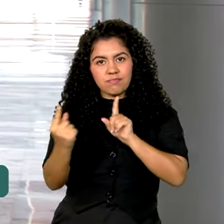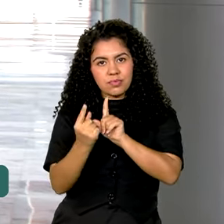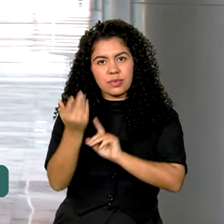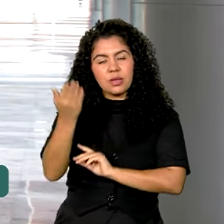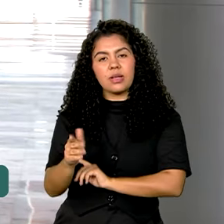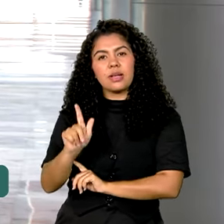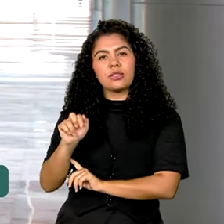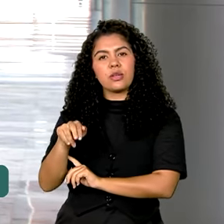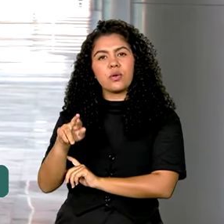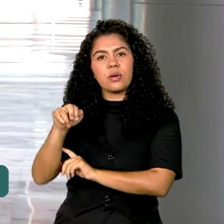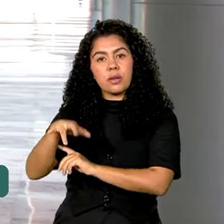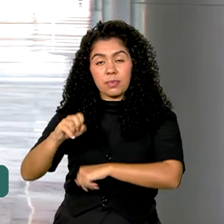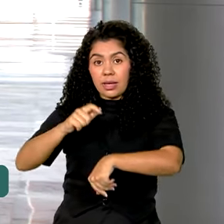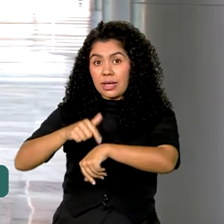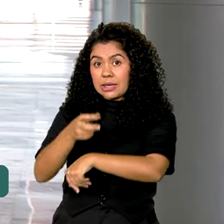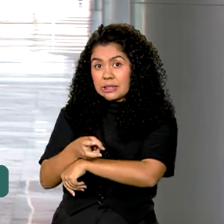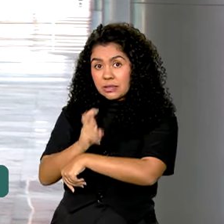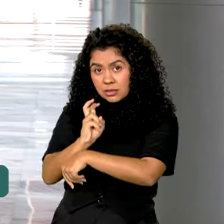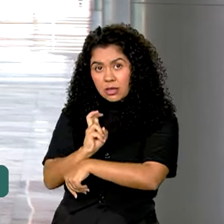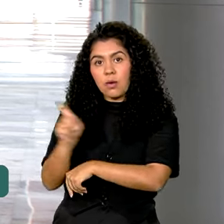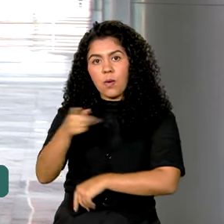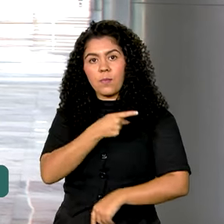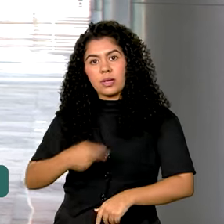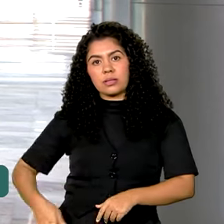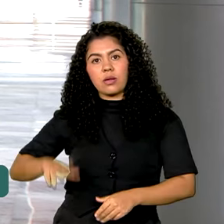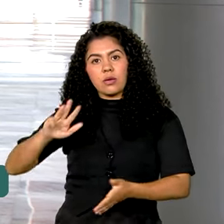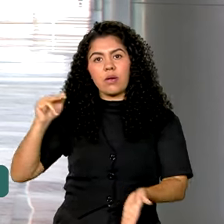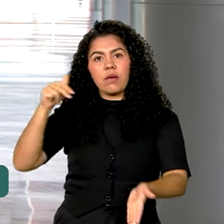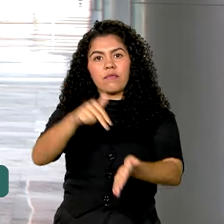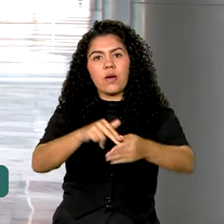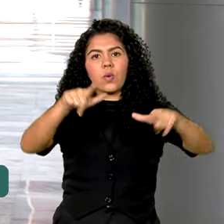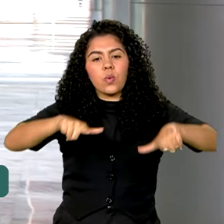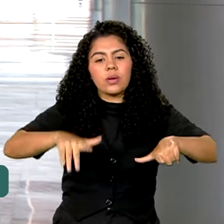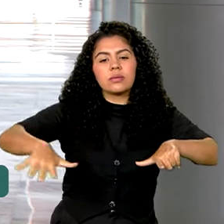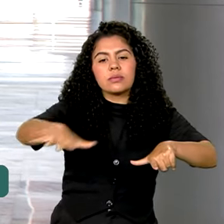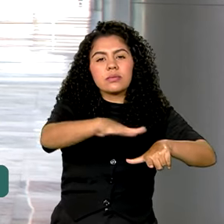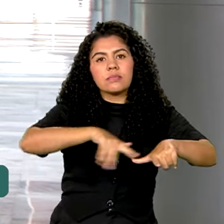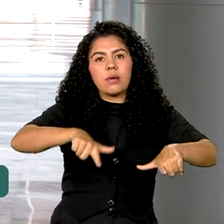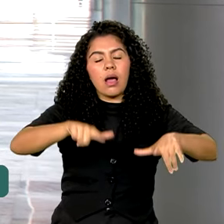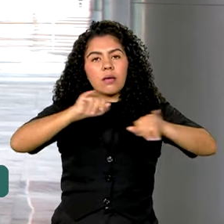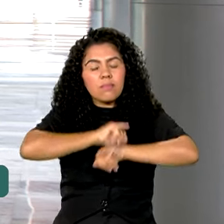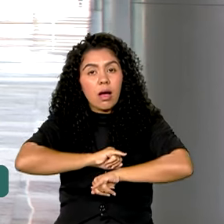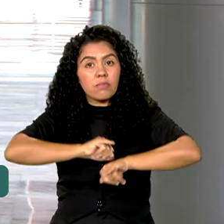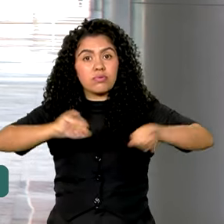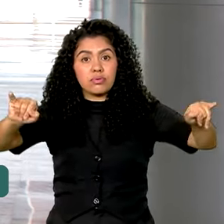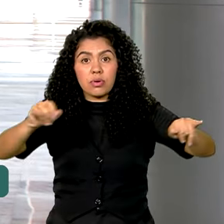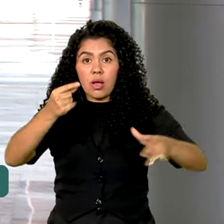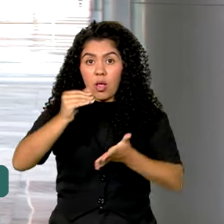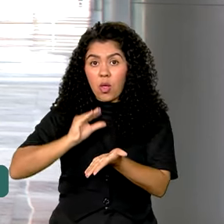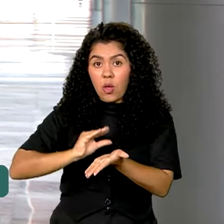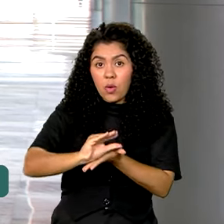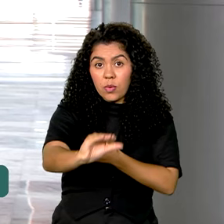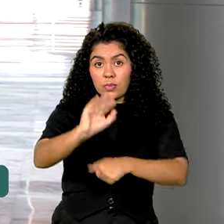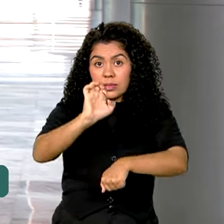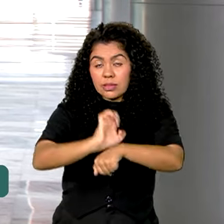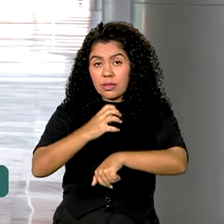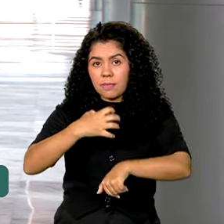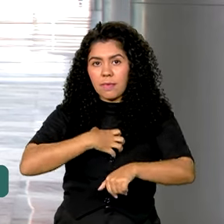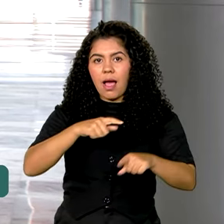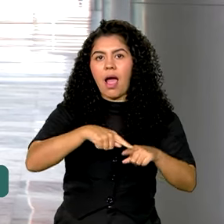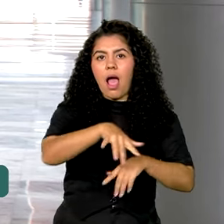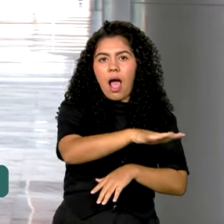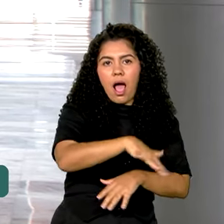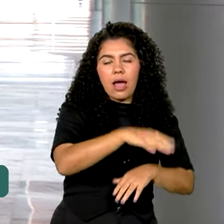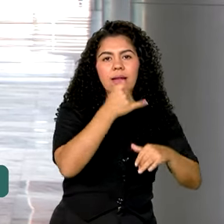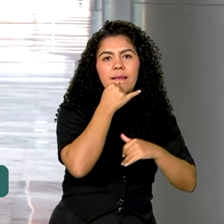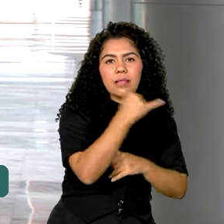Às cinco da tarde, Lula estará na Arena Fonte Nova para a cerimônia de anúncios do novo PAC para a Bahia nas áreas de energia,